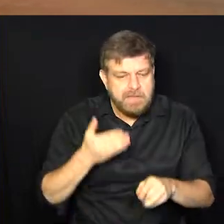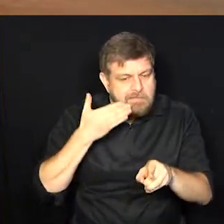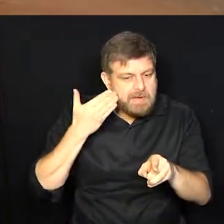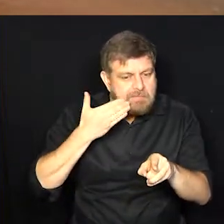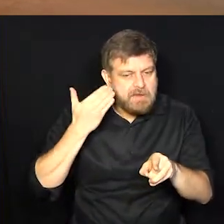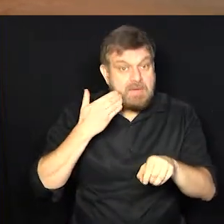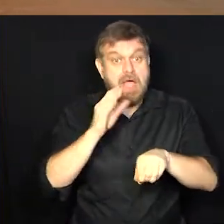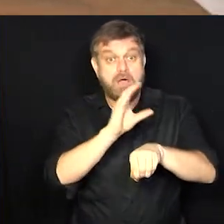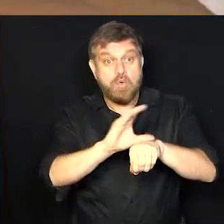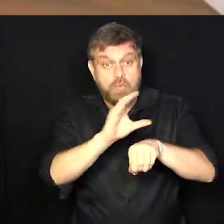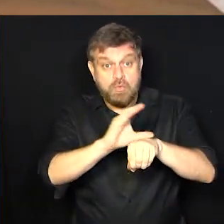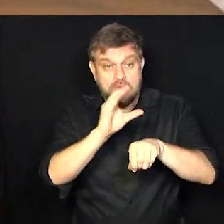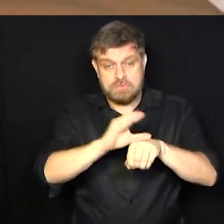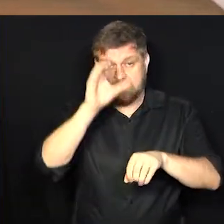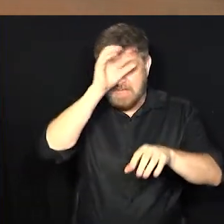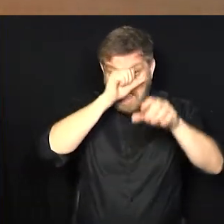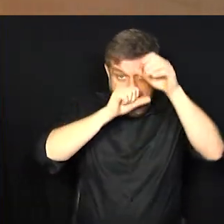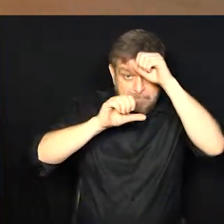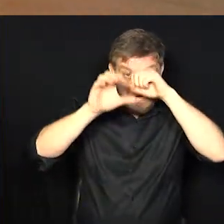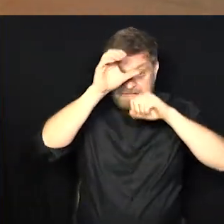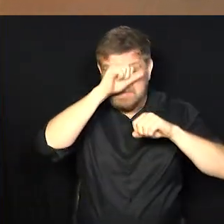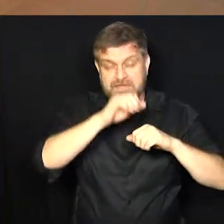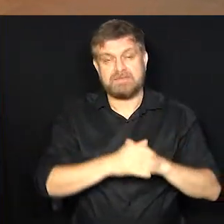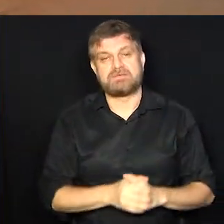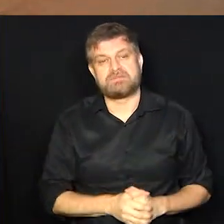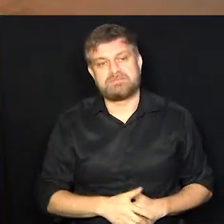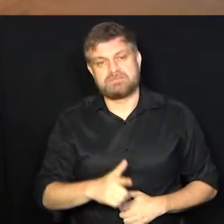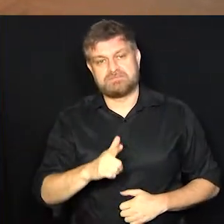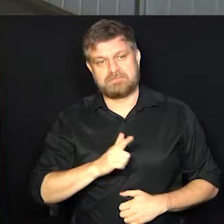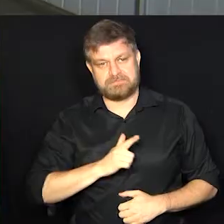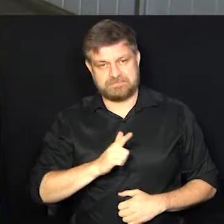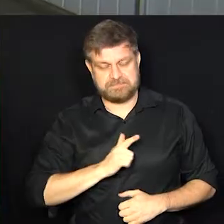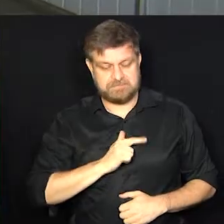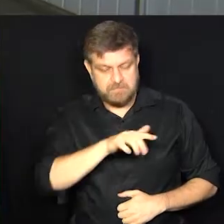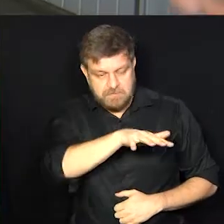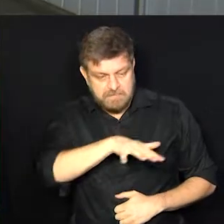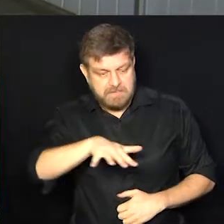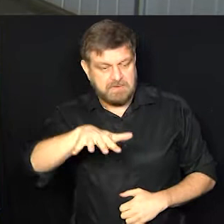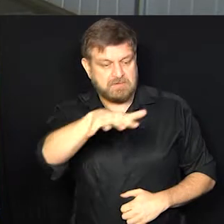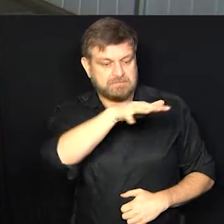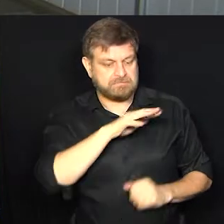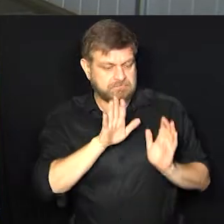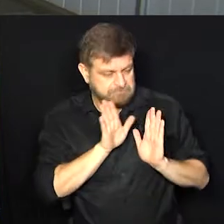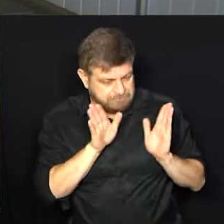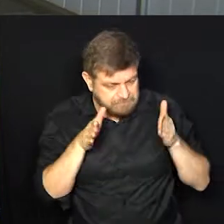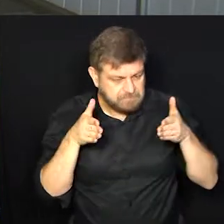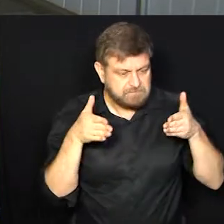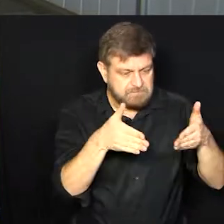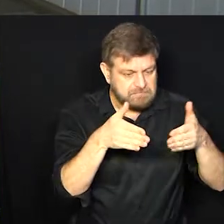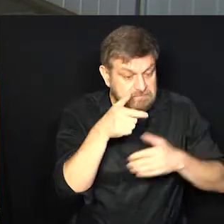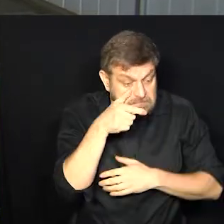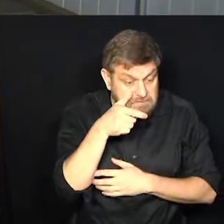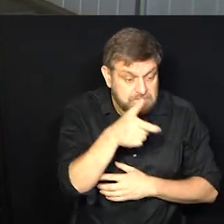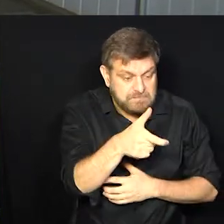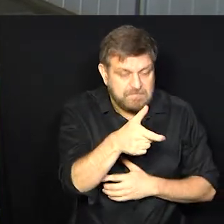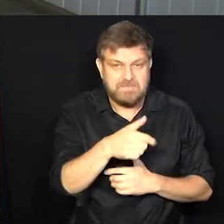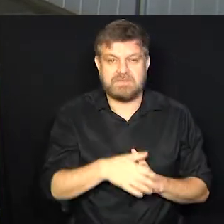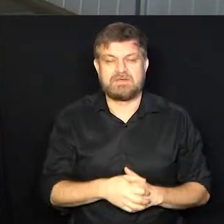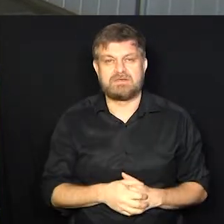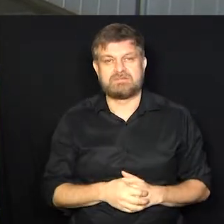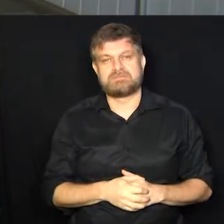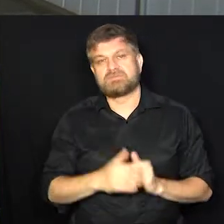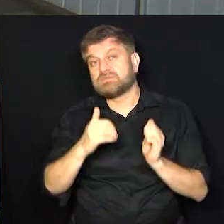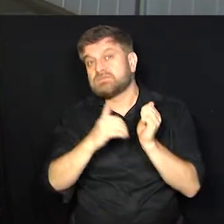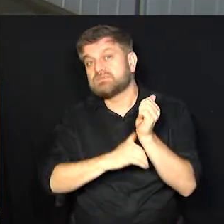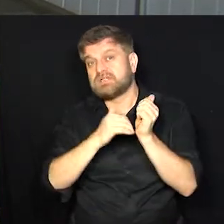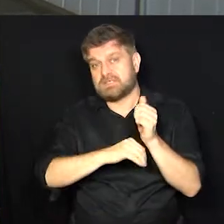gente vai fazendo cursos, a gente vai vendo qual área a gente se interessa mais. E o